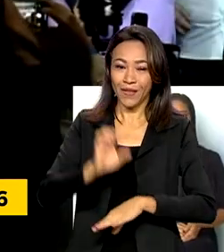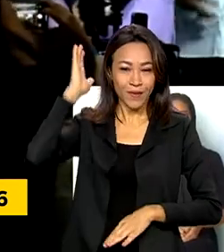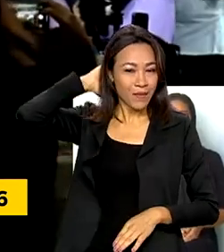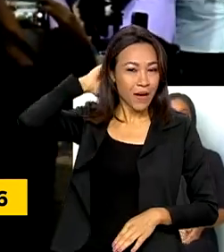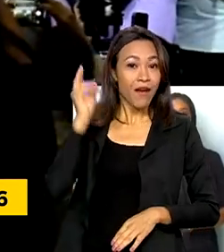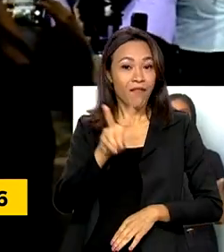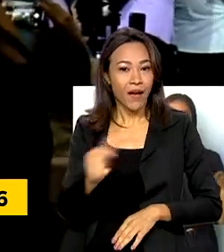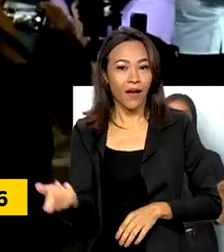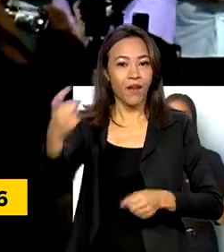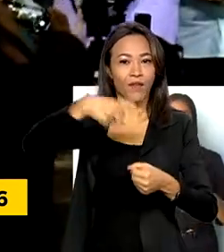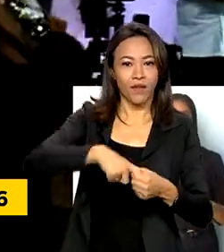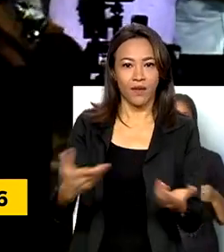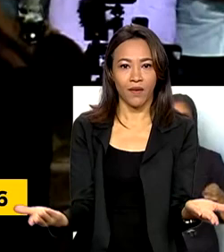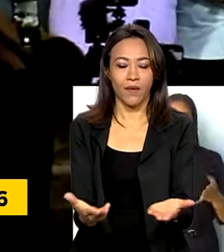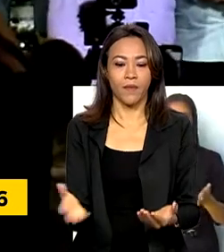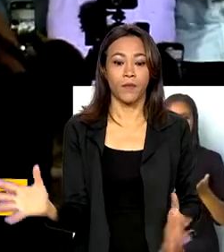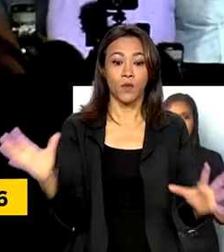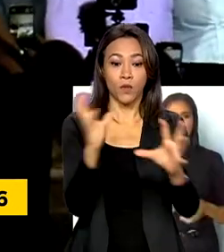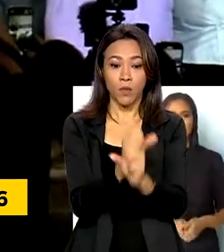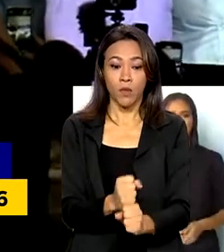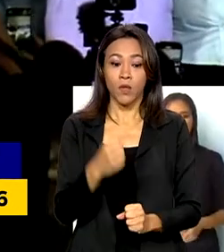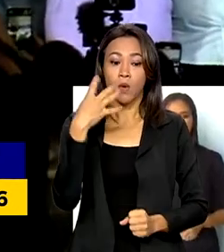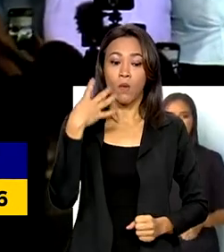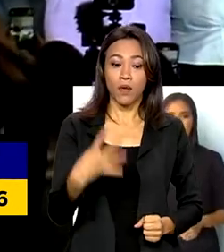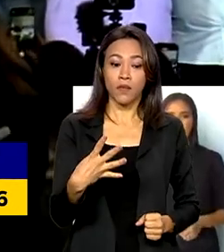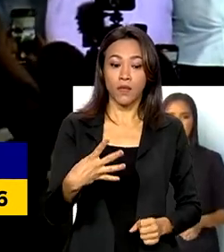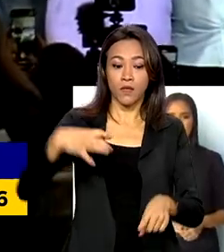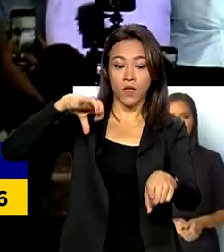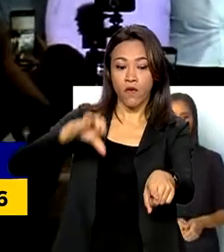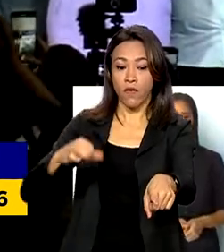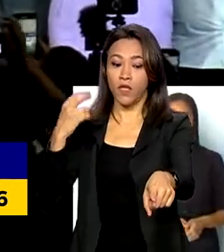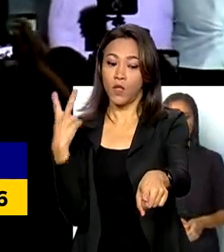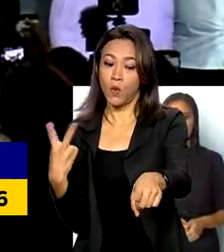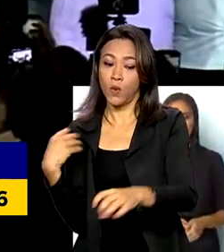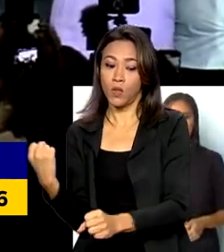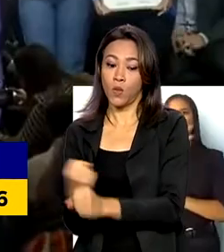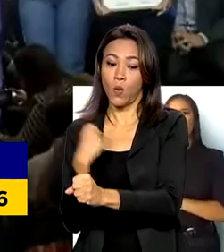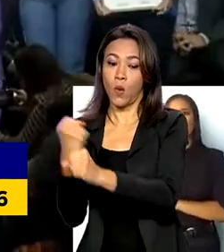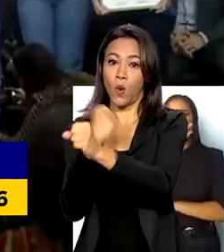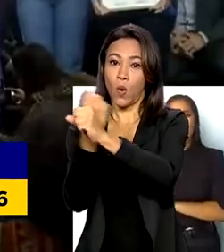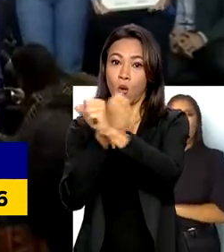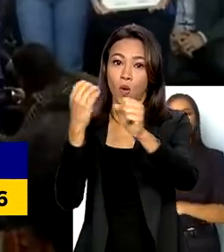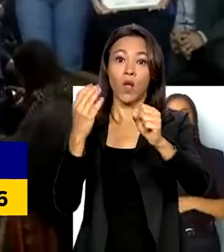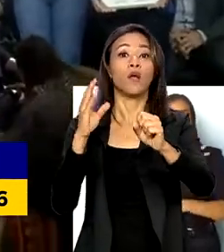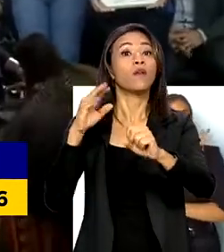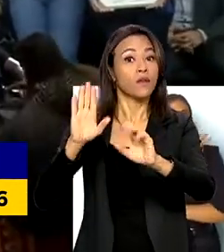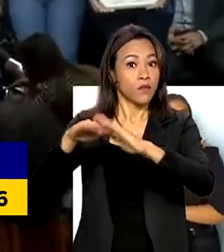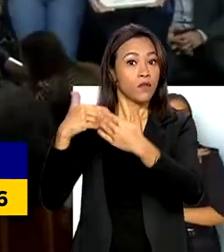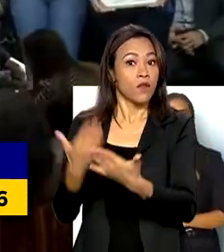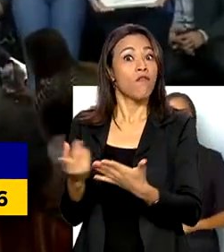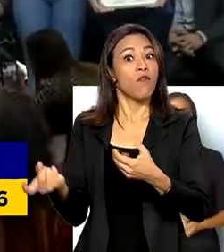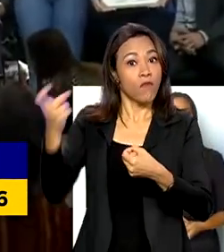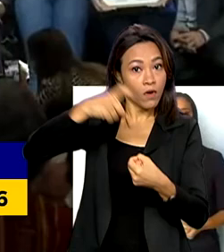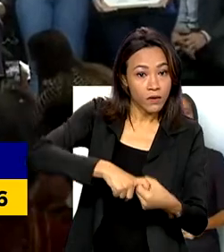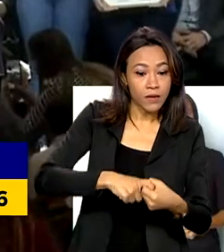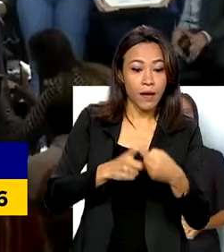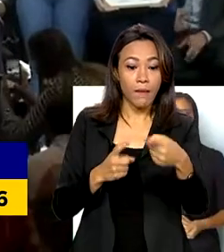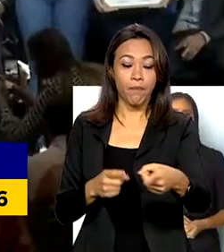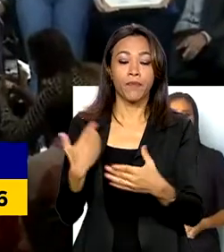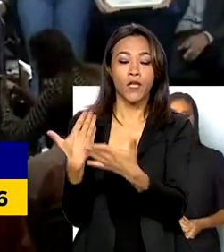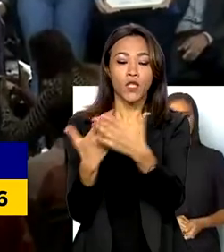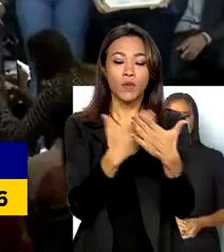No total, 492 obras vão ser reiniciadas. Estudantes de 119